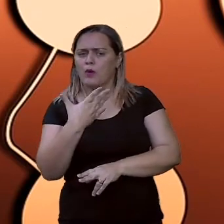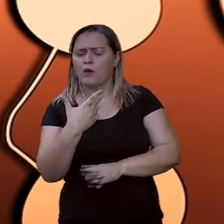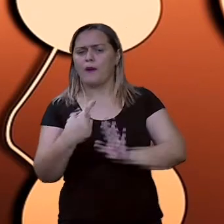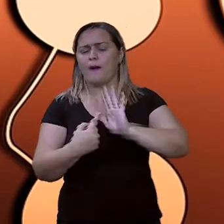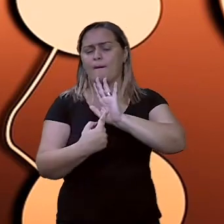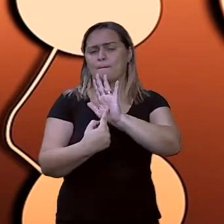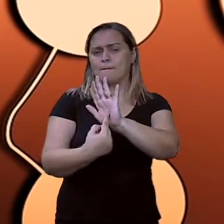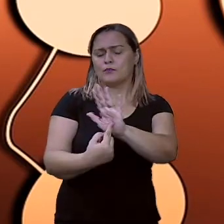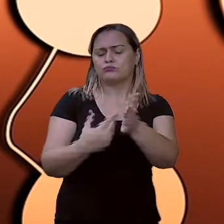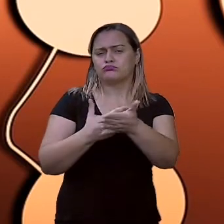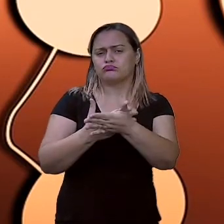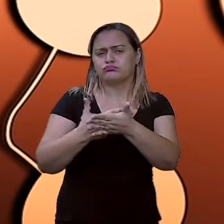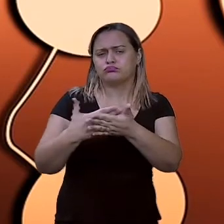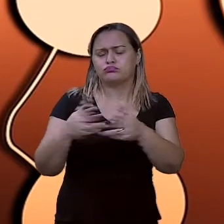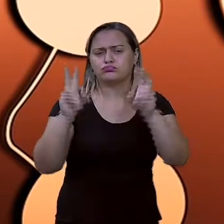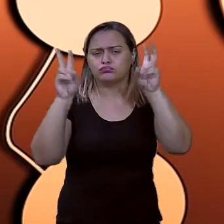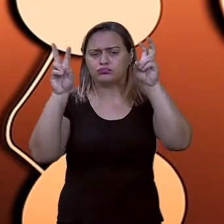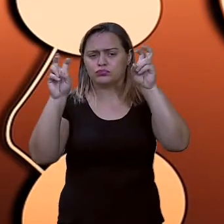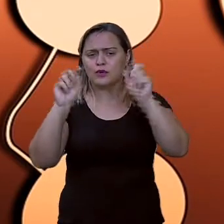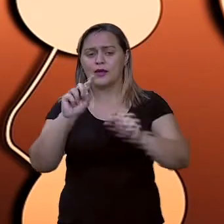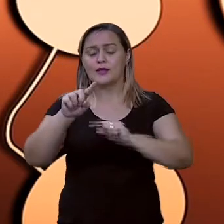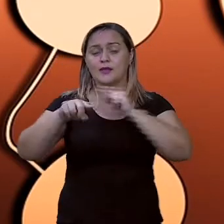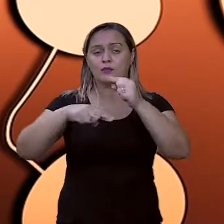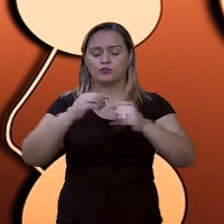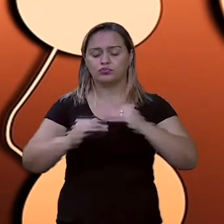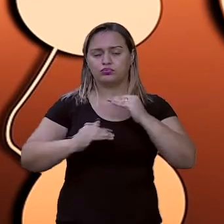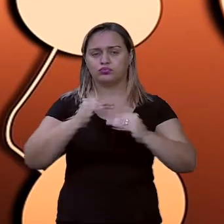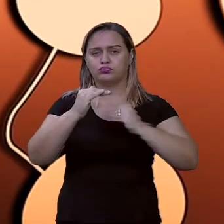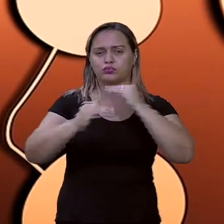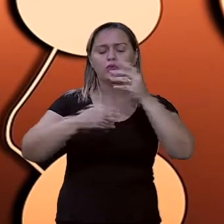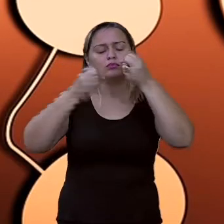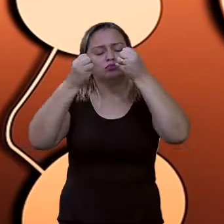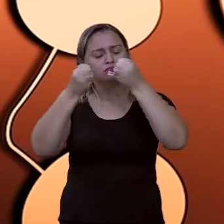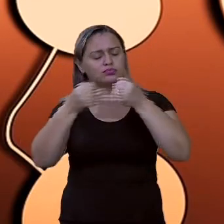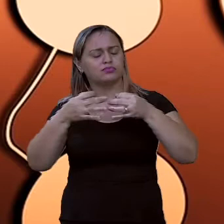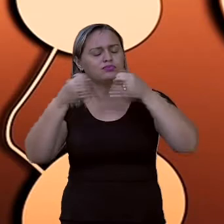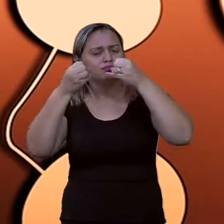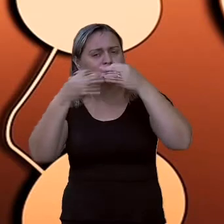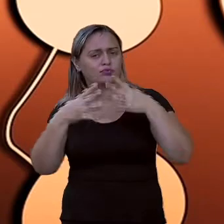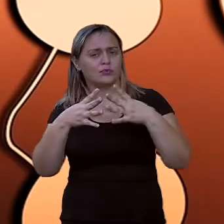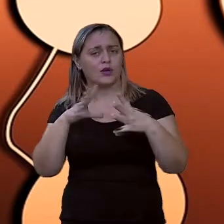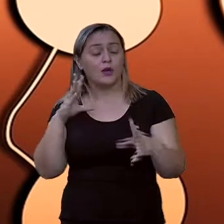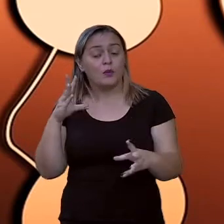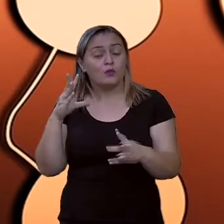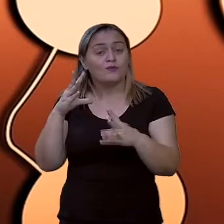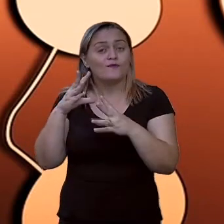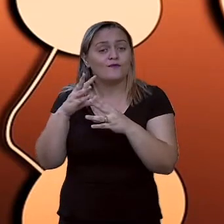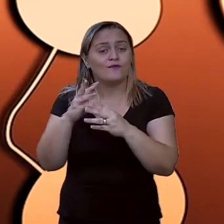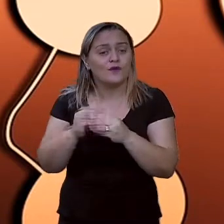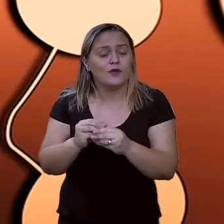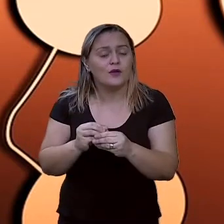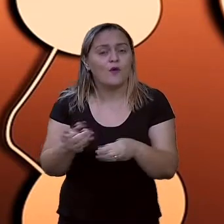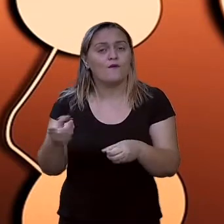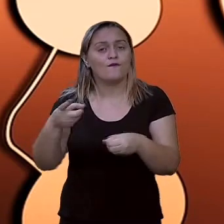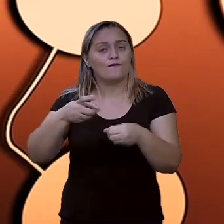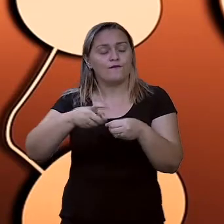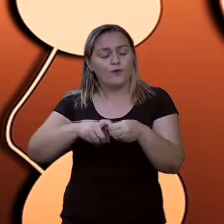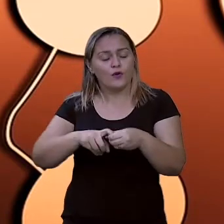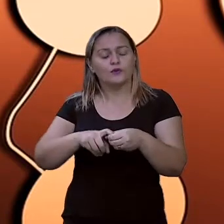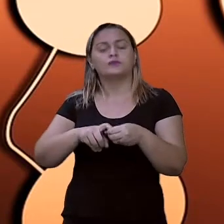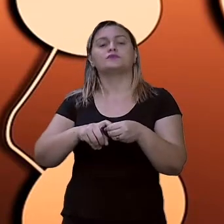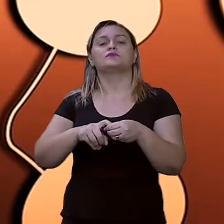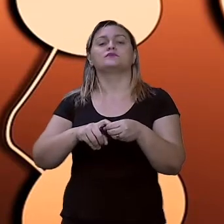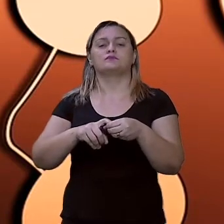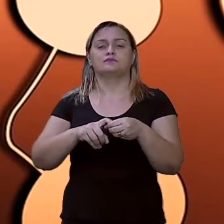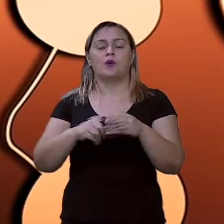introdução, defende esse tema no desenvolvimento, conclui fechando e retomando o seu tema, sua